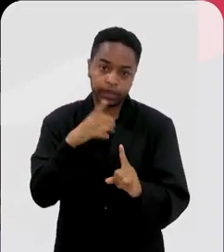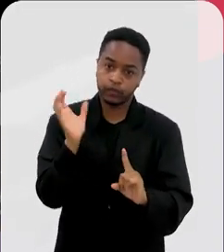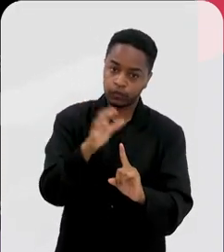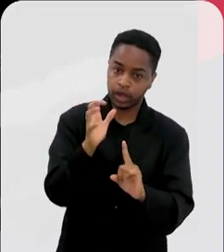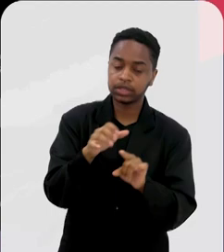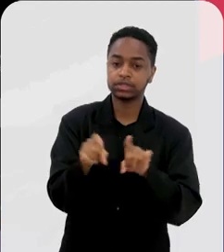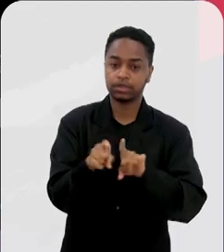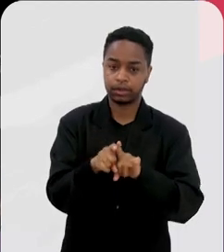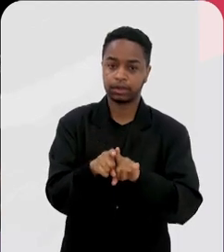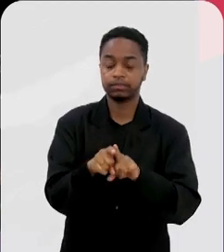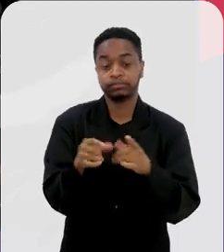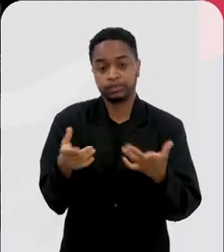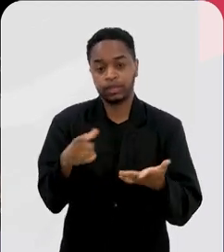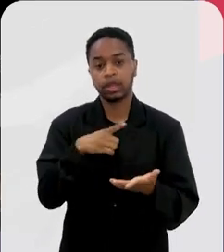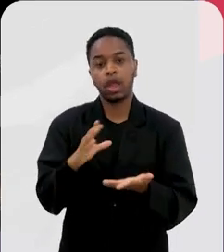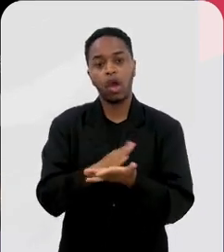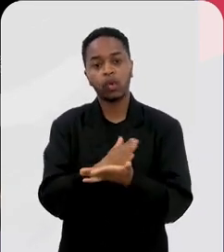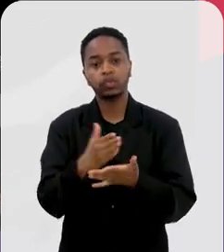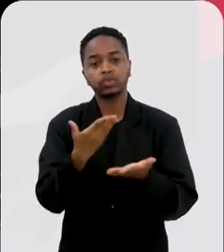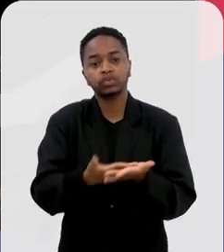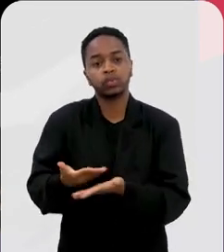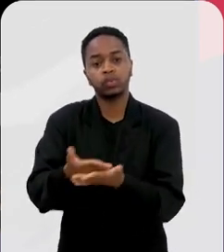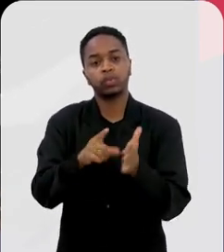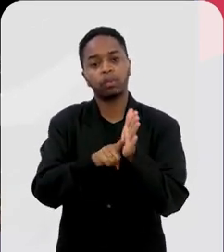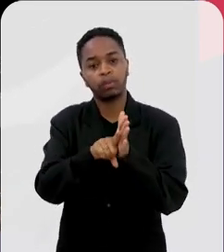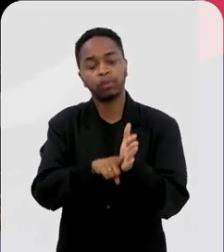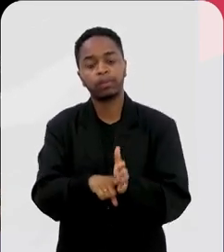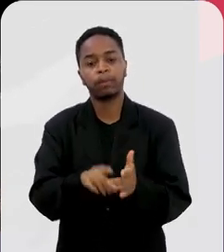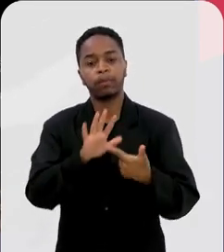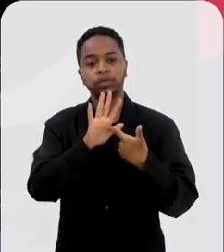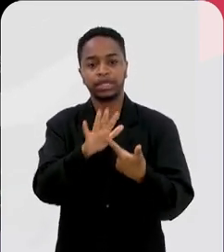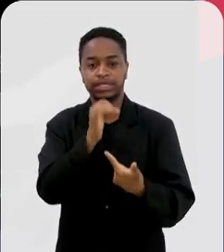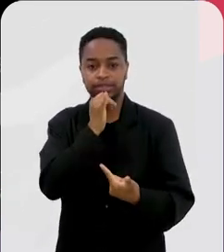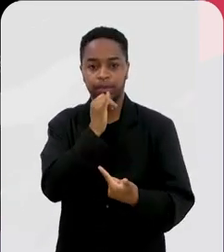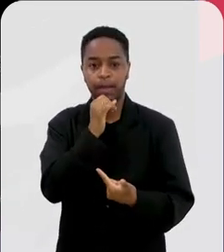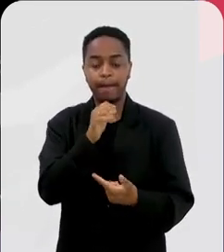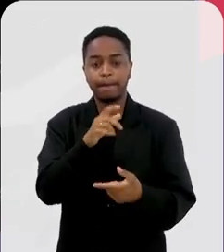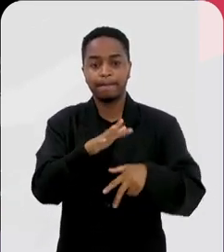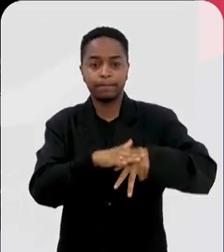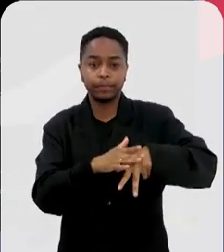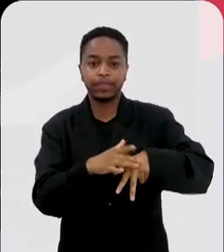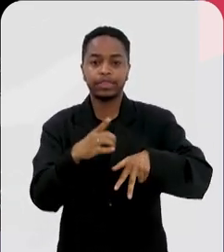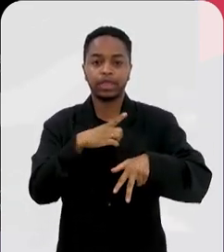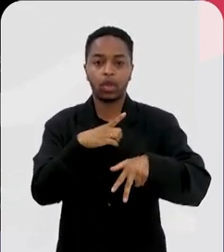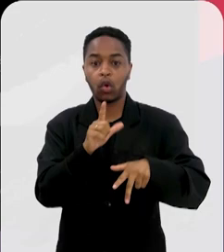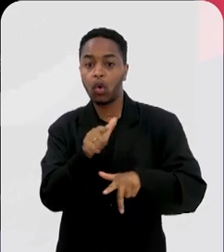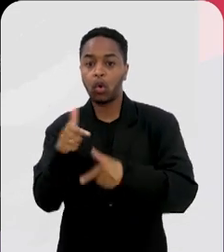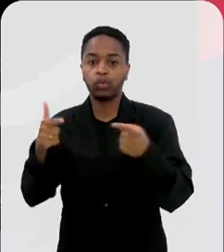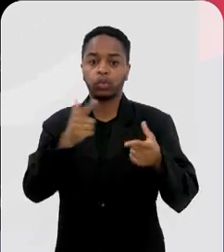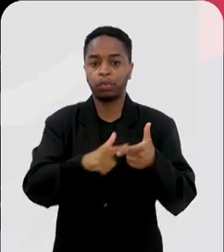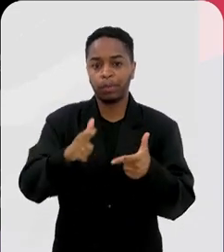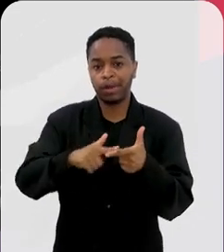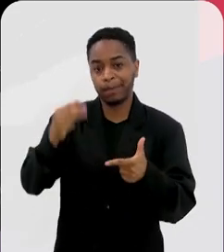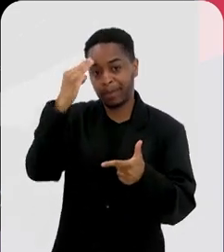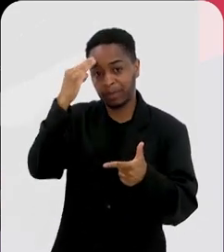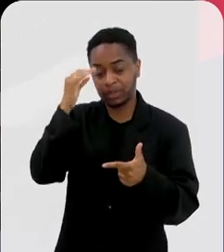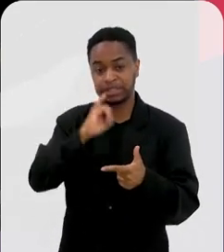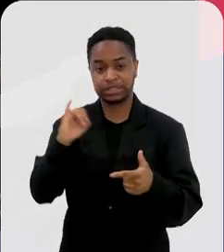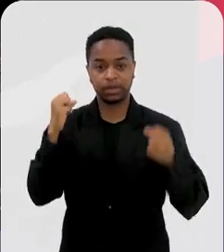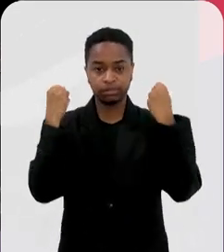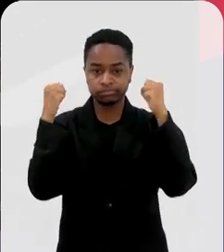efetivo nessa reversão, né? Então, tiveram estudos que mostraram que, assim como nos pacientes com outras condições de acometimento da memória,